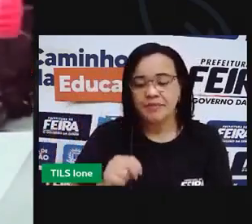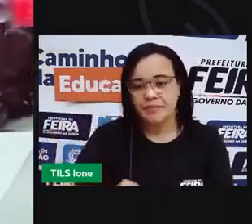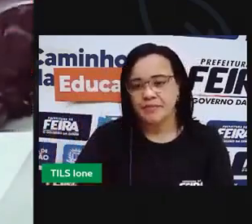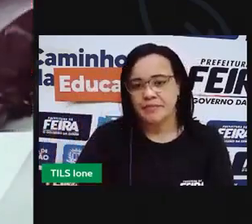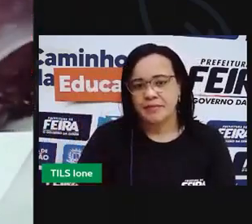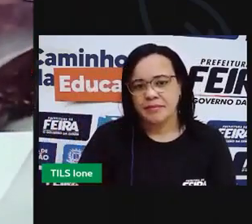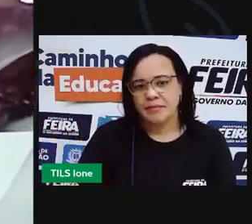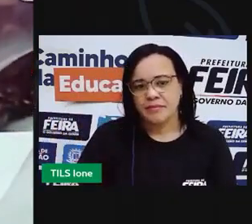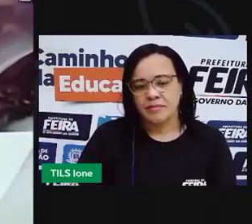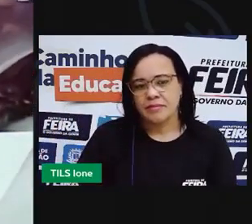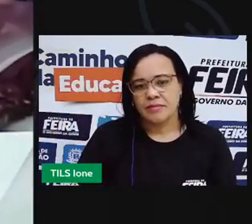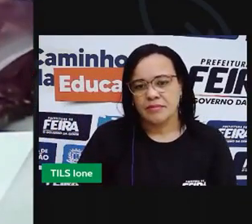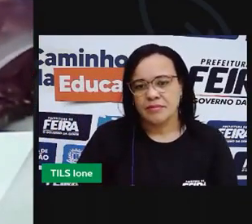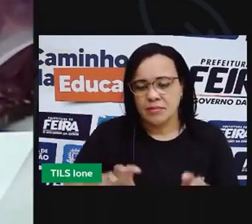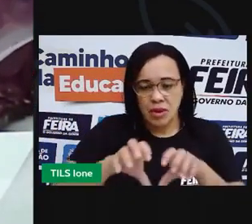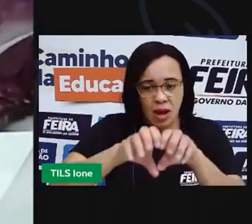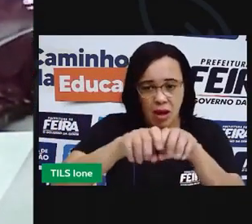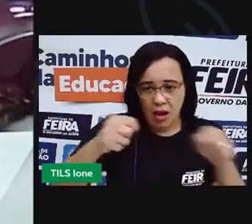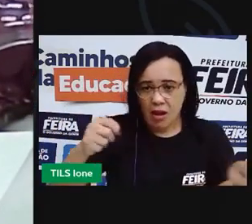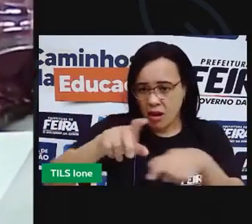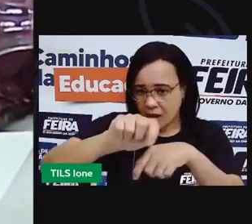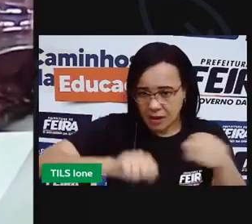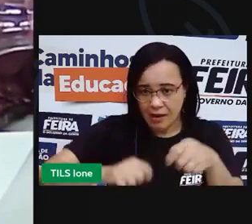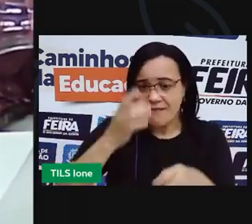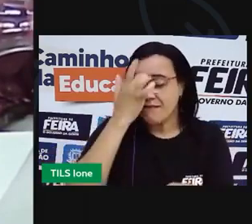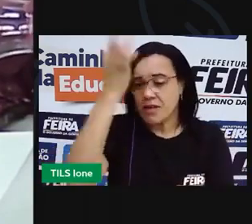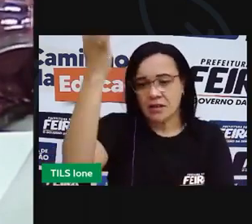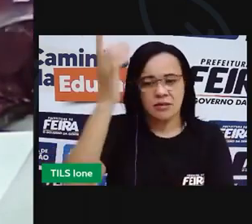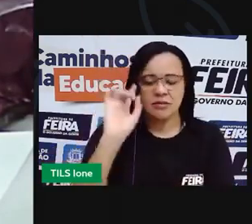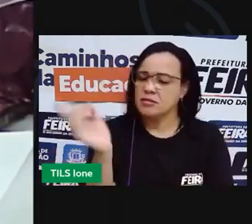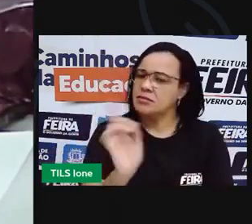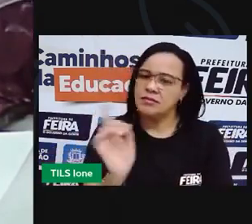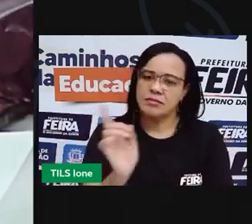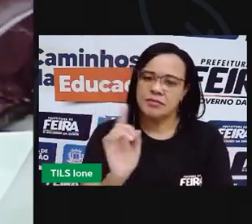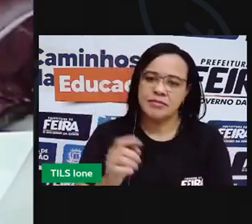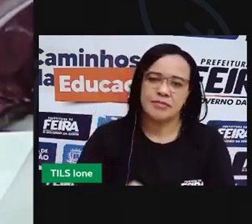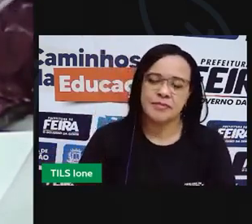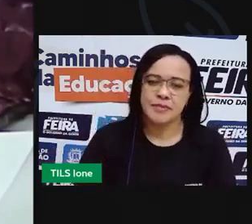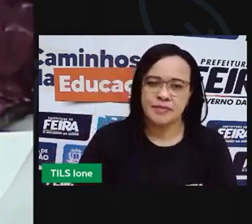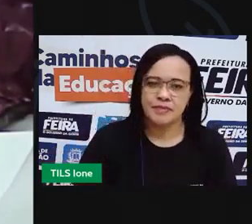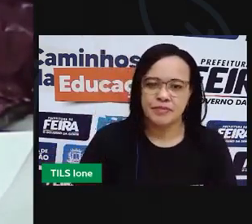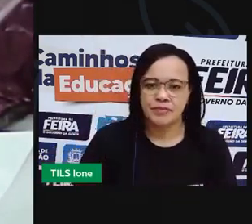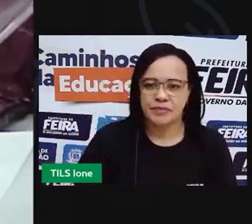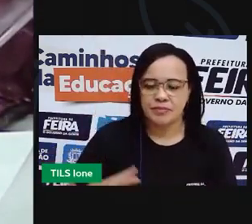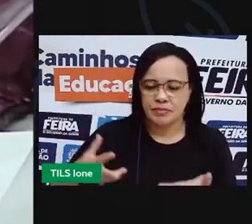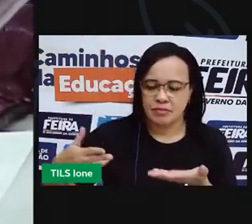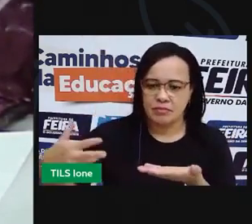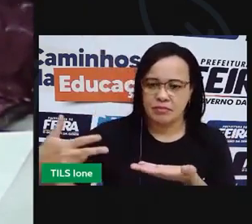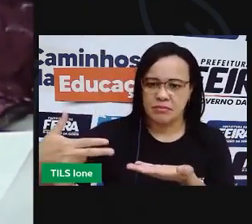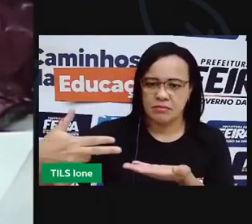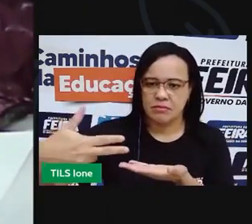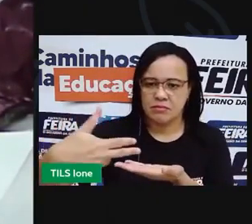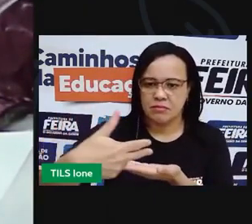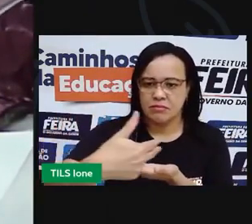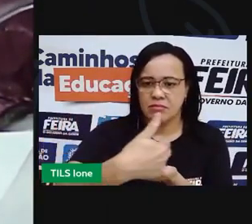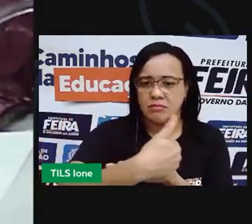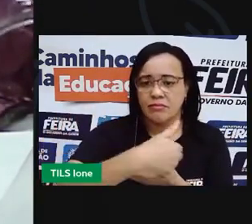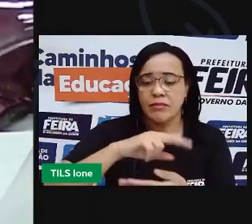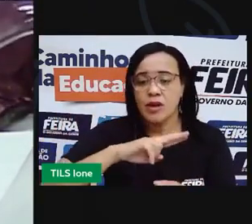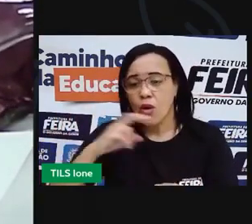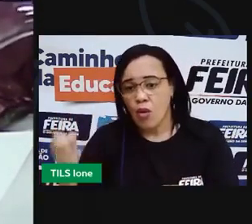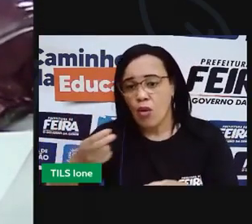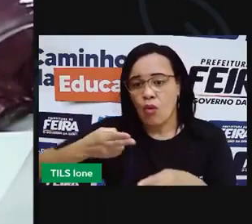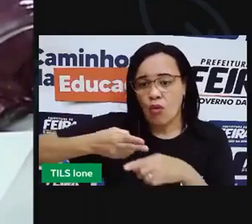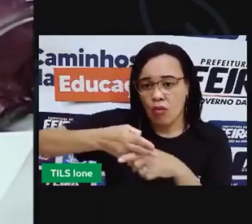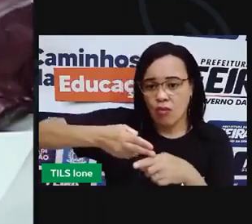ele não vai rasgar com facilidade pra que a gente recorte ele vai precisar de uma faca de